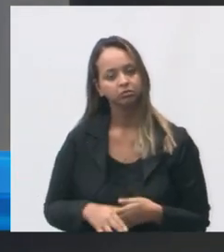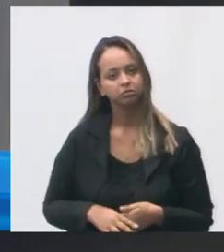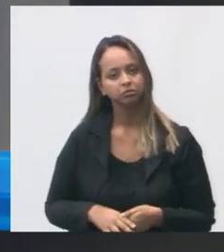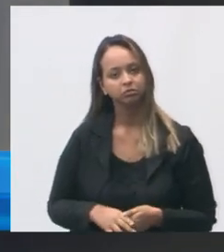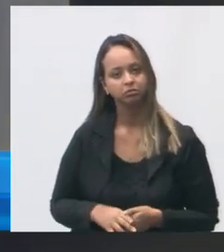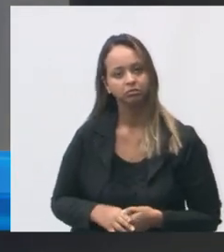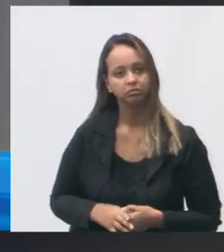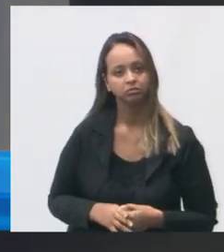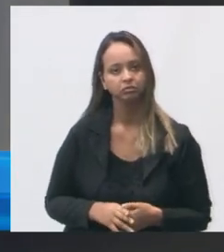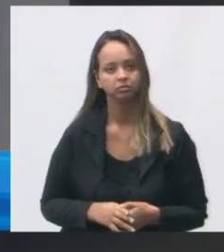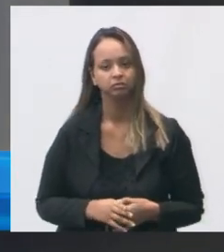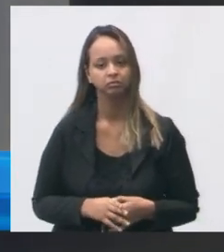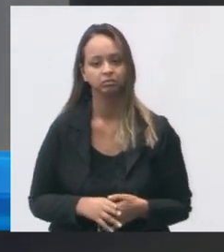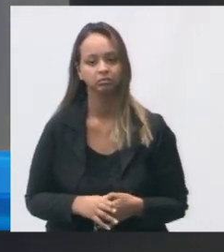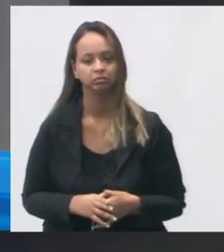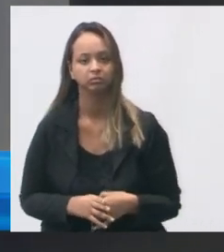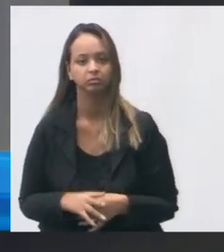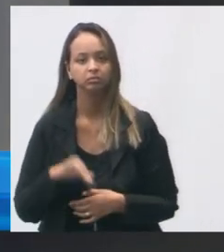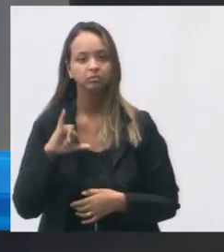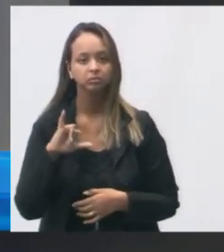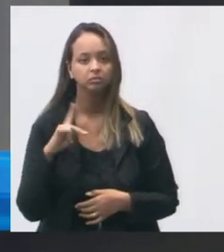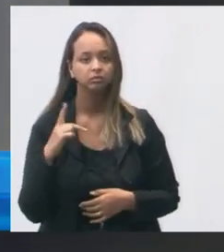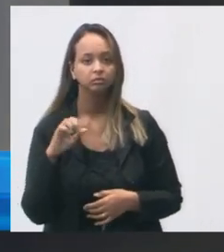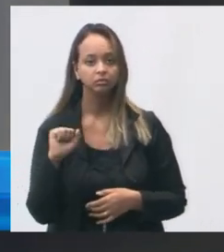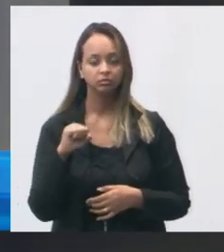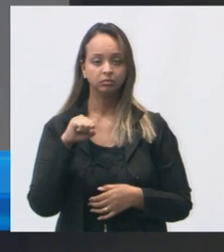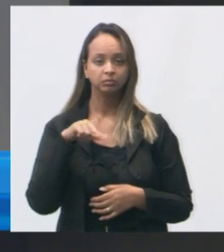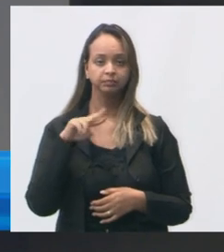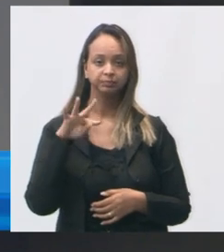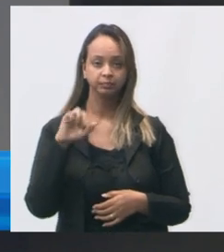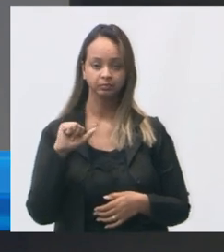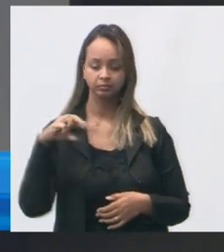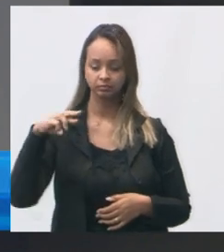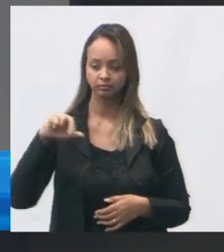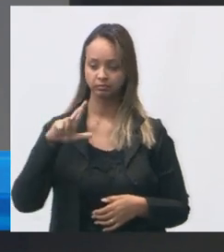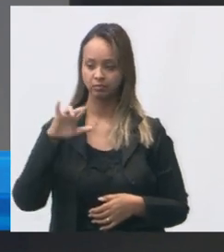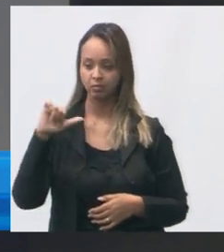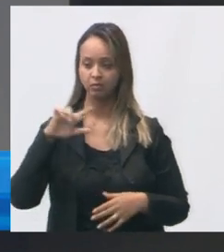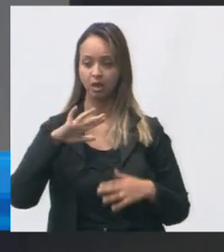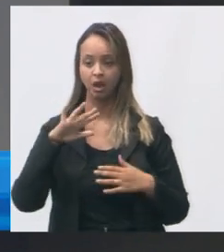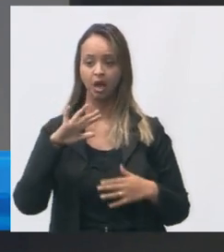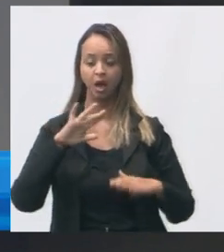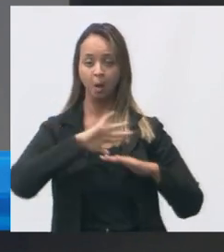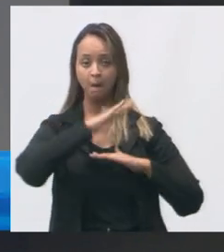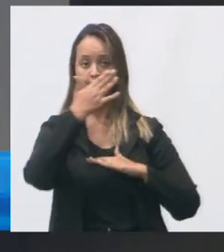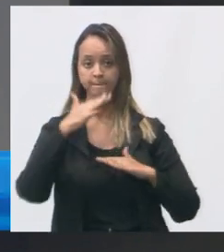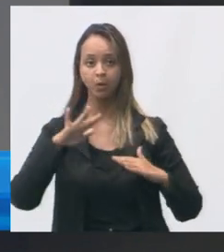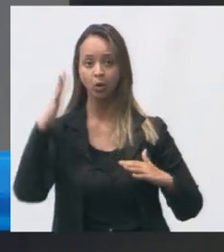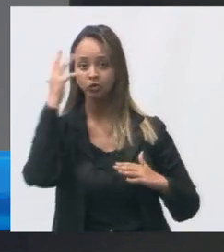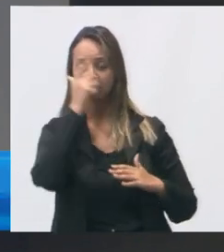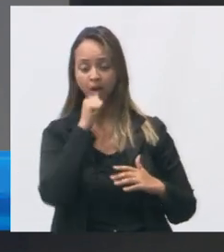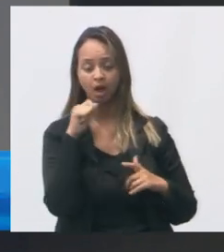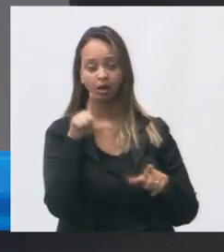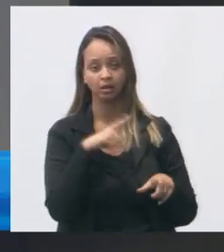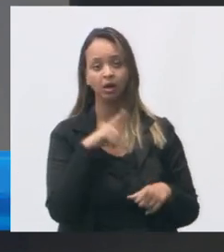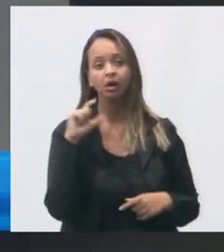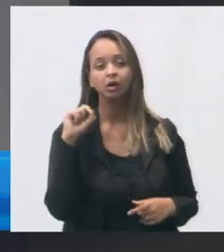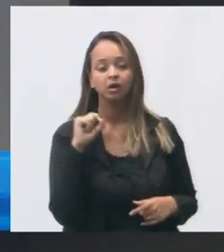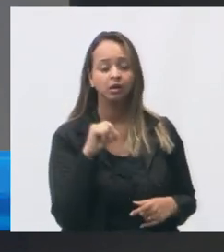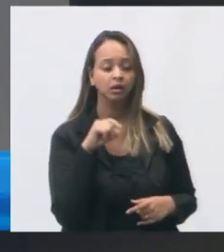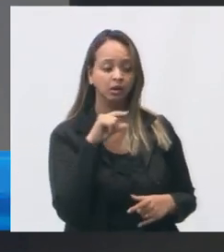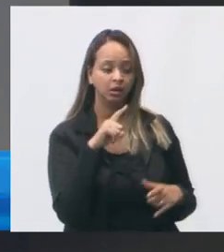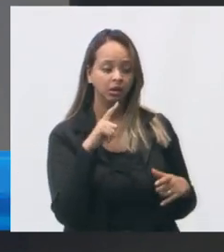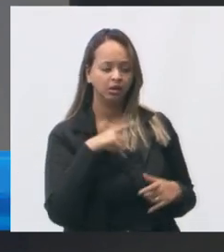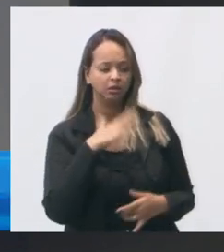ilha de santa maria ela está ali em monte belo essa unidade ela é uma unidade